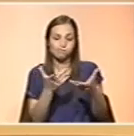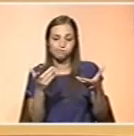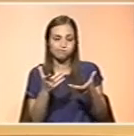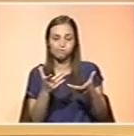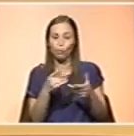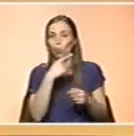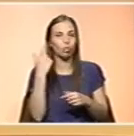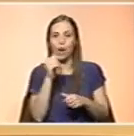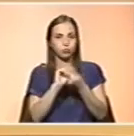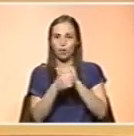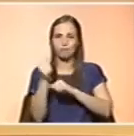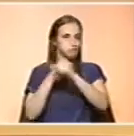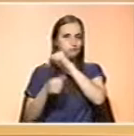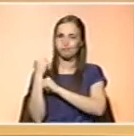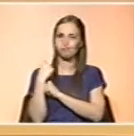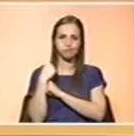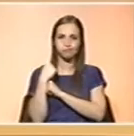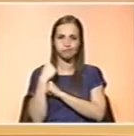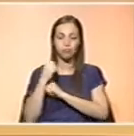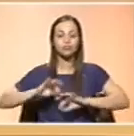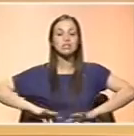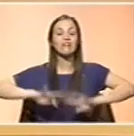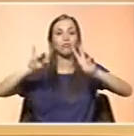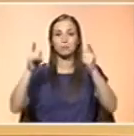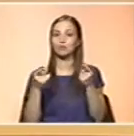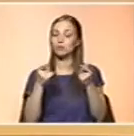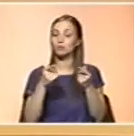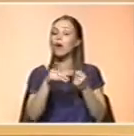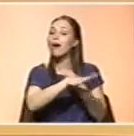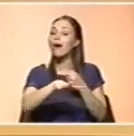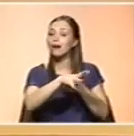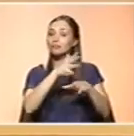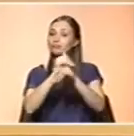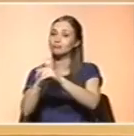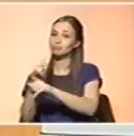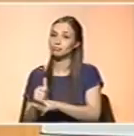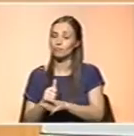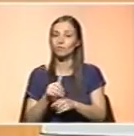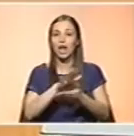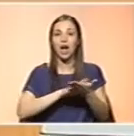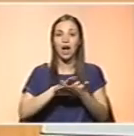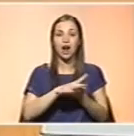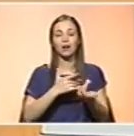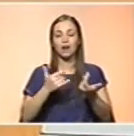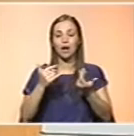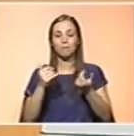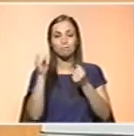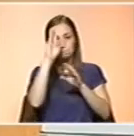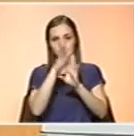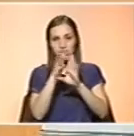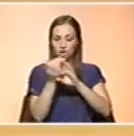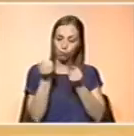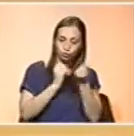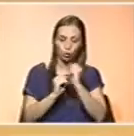irreversível, o desenvolvimento em várias áreas daquela criança. Na área psicomotora, cognitiva, há muita documentação